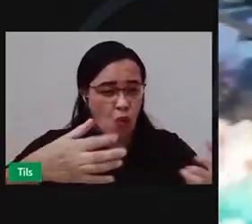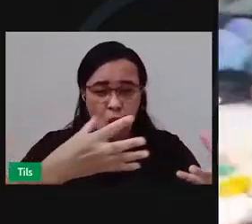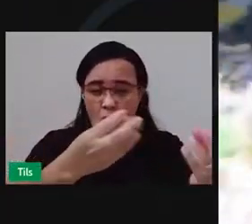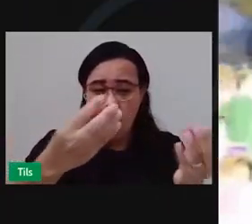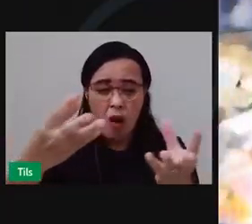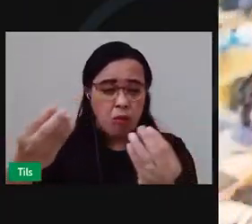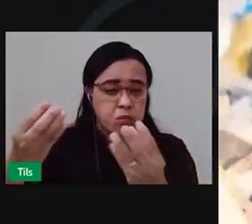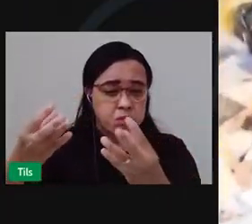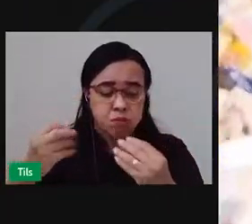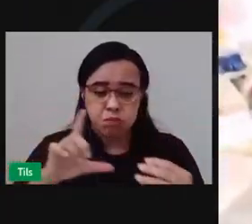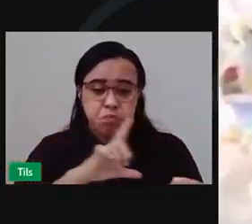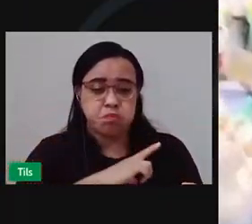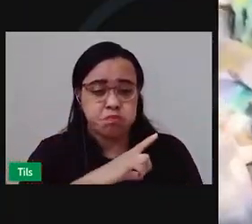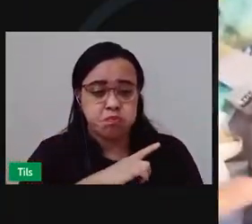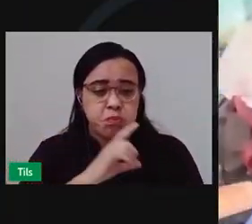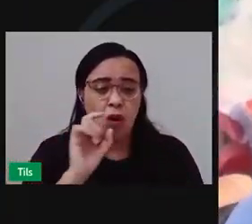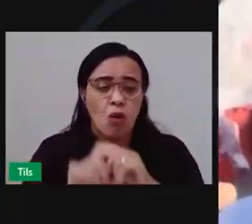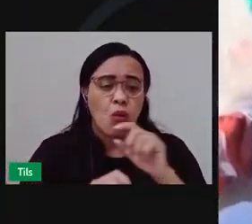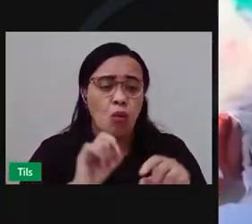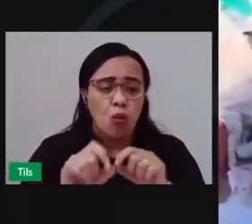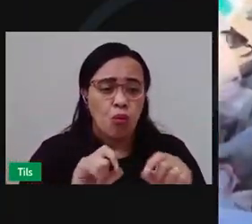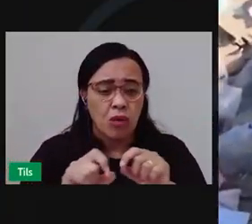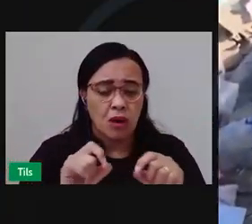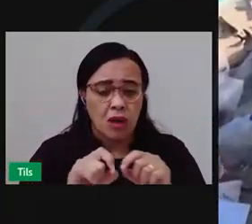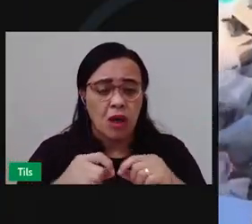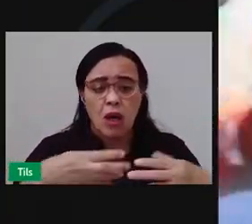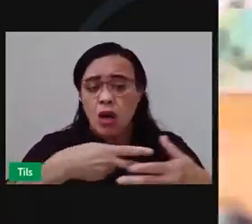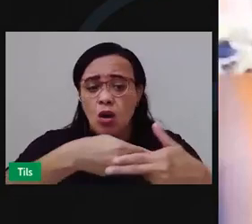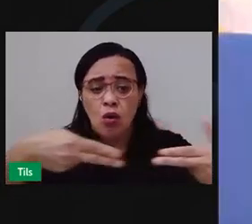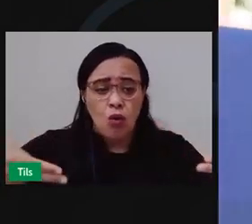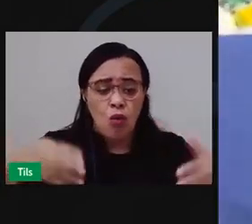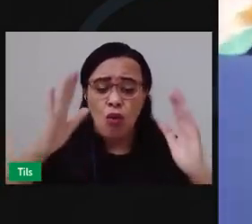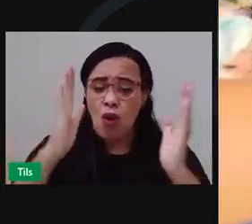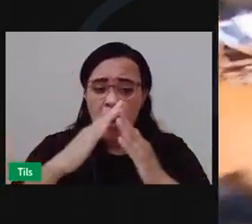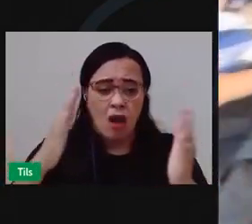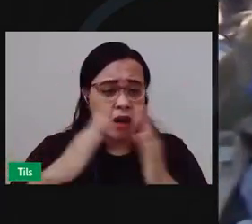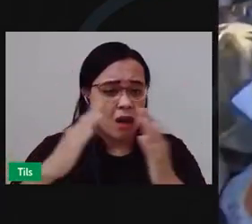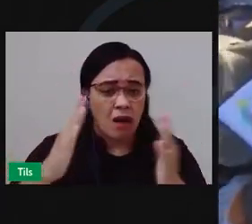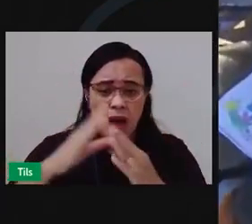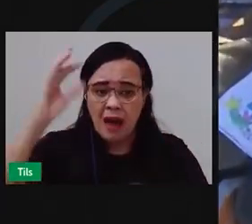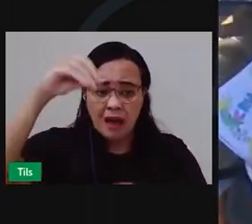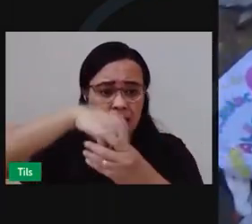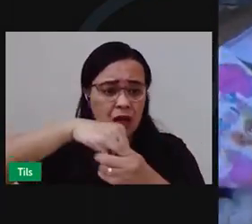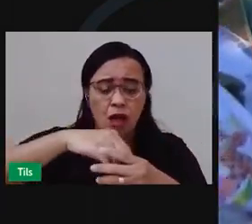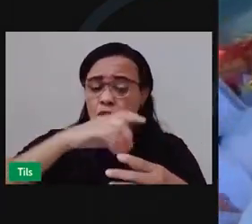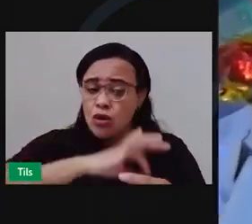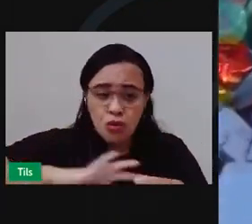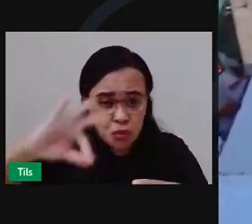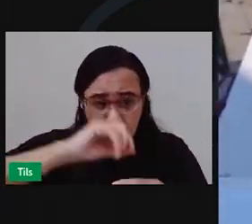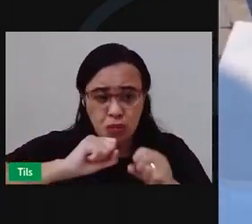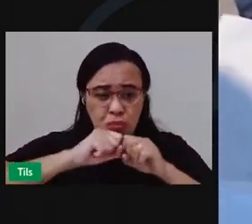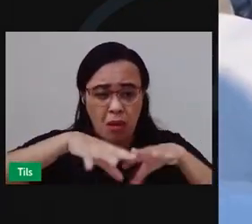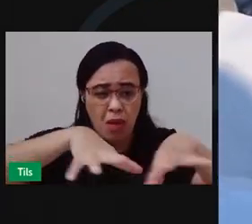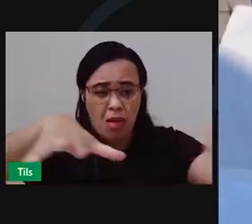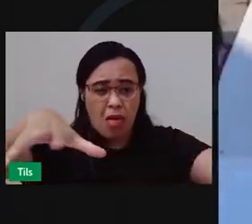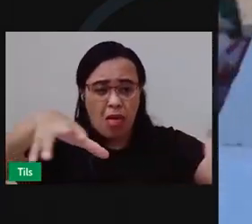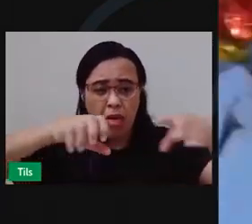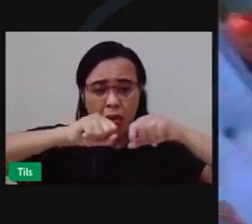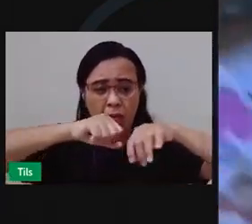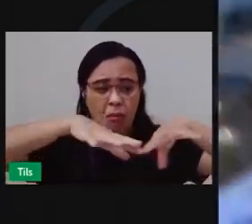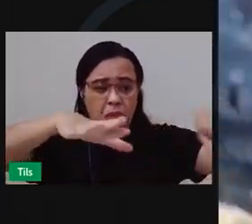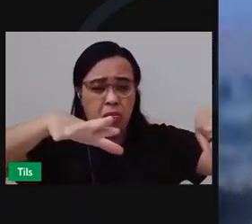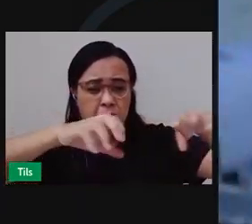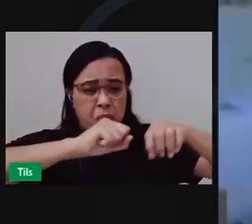Rob El Souza também. Resto de armário. Armário quebrou, o pessoal joga aqui. A garrafa térmica não presta mais, jogou aqui também. Uma porta.